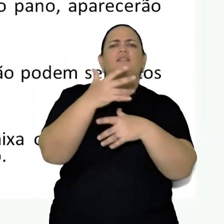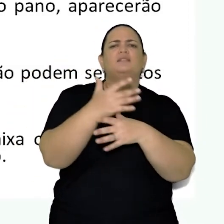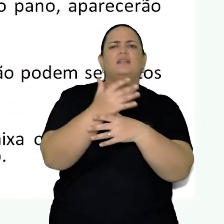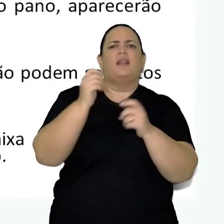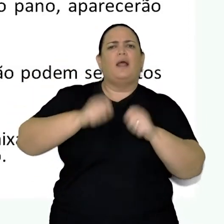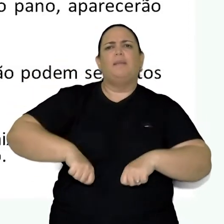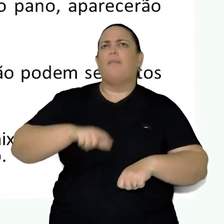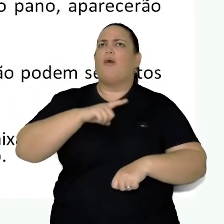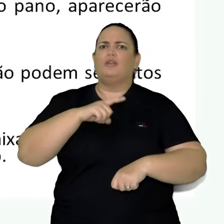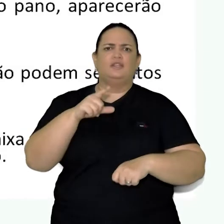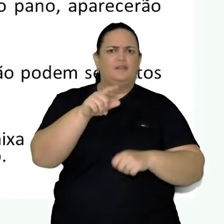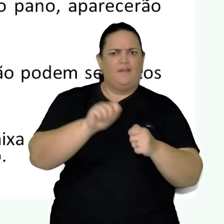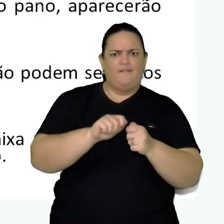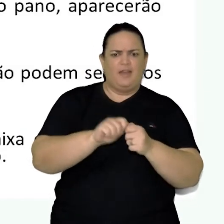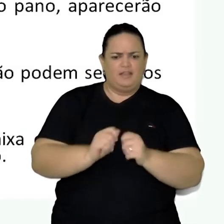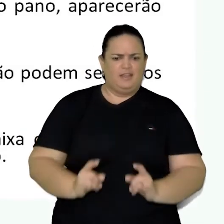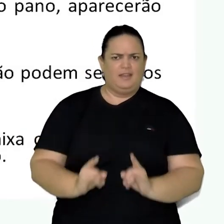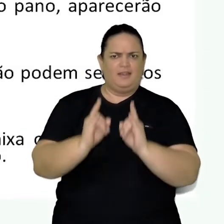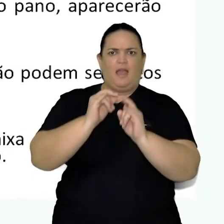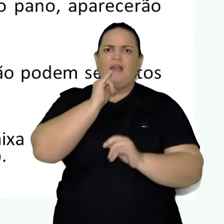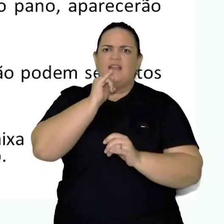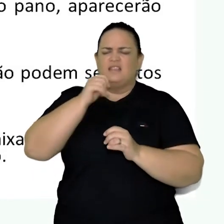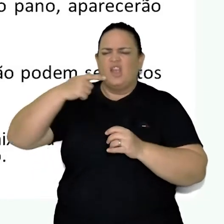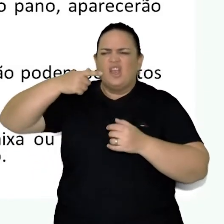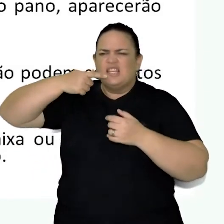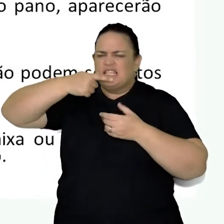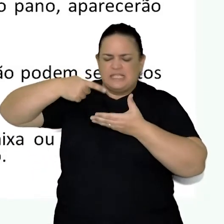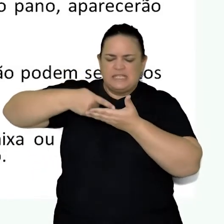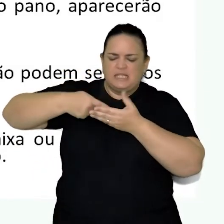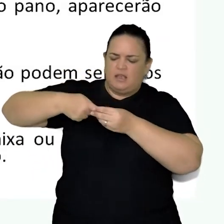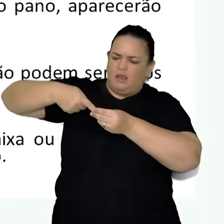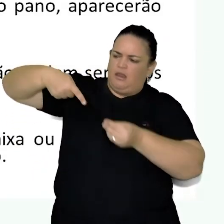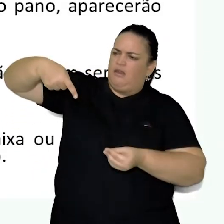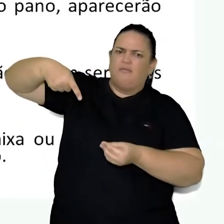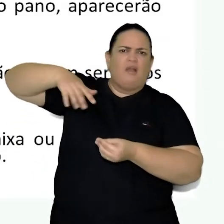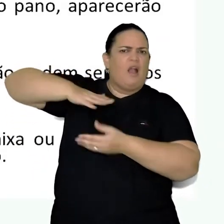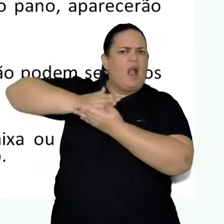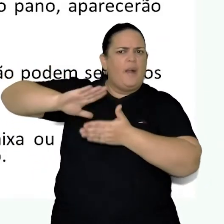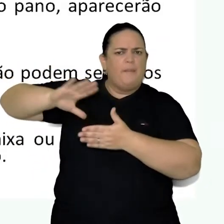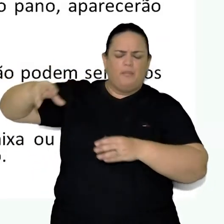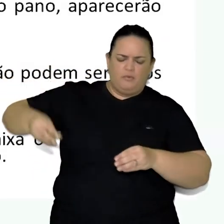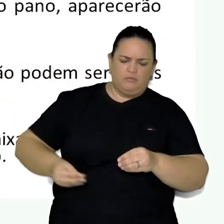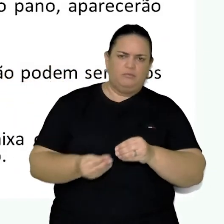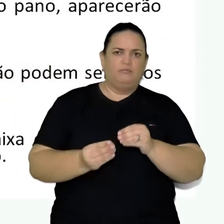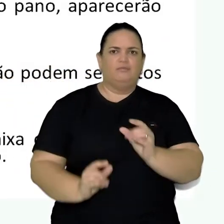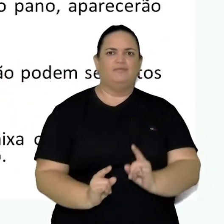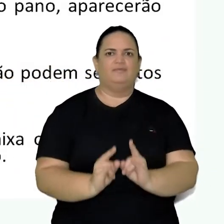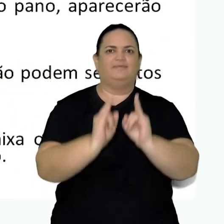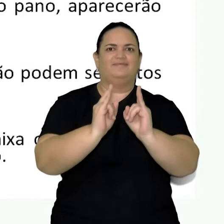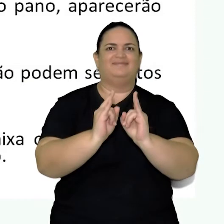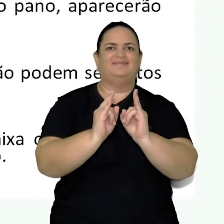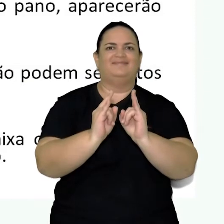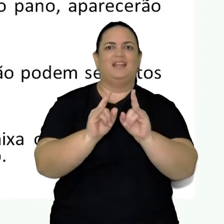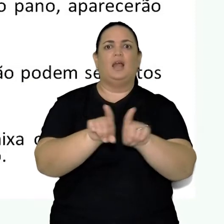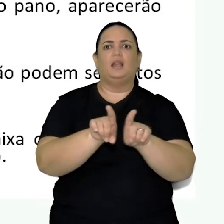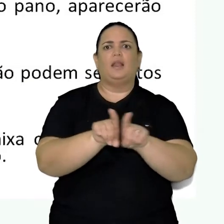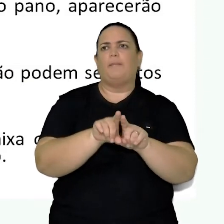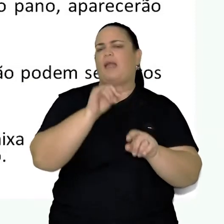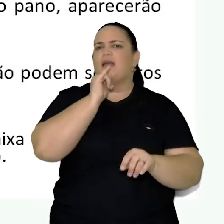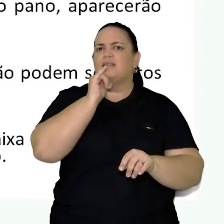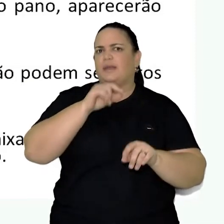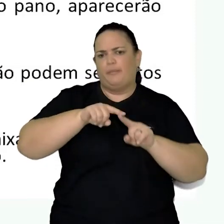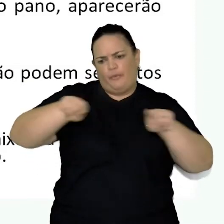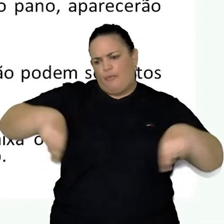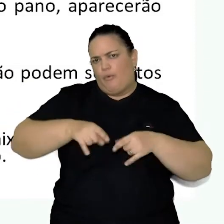prédios feitos de caixa de pasta de dente. Se for num quarto, pode ter uma cama e até uma janela feita